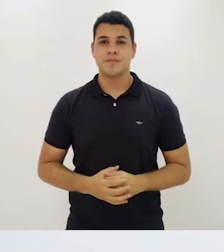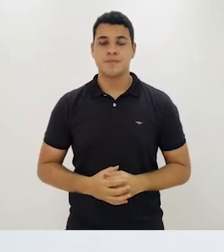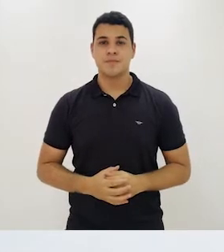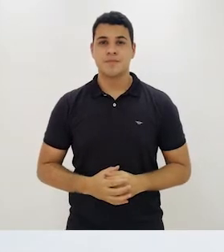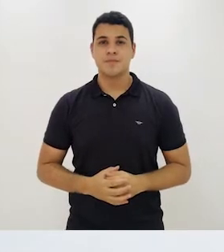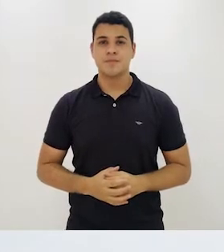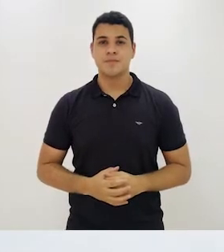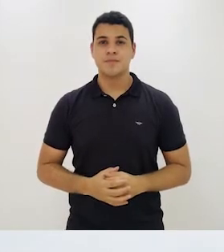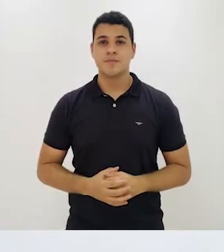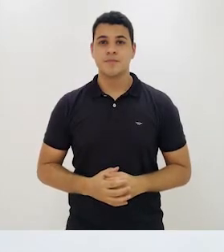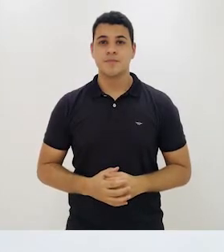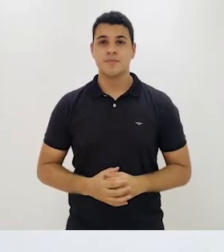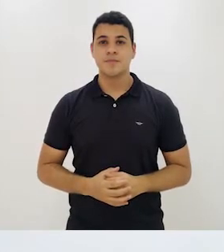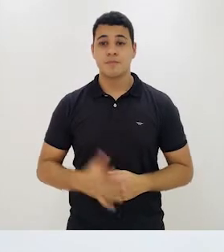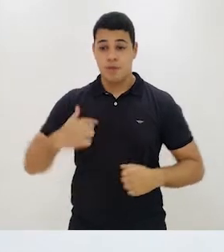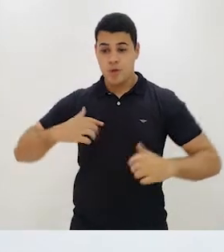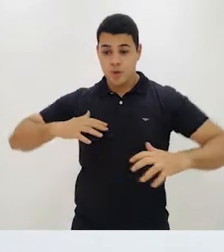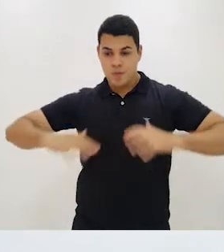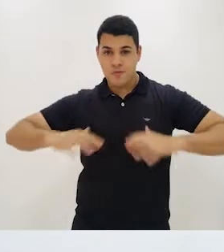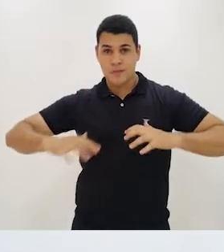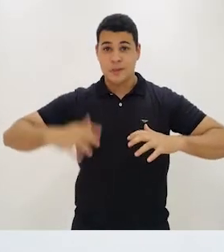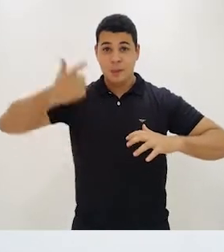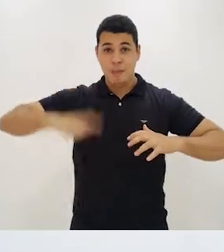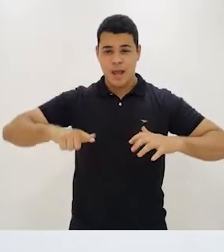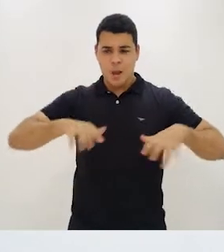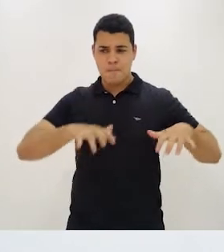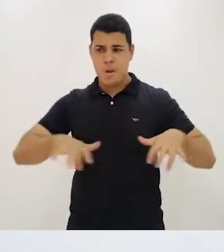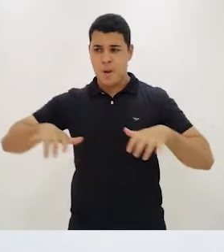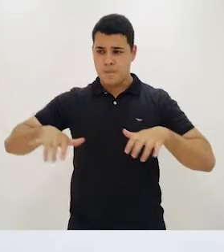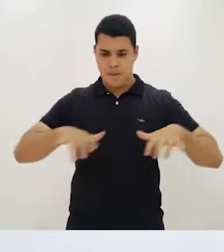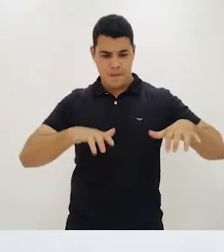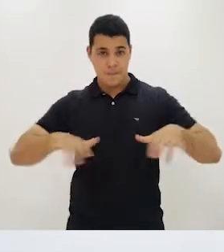Estou movimentando um pouco mais os acordes.